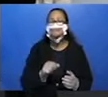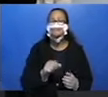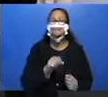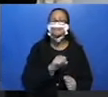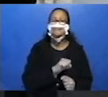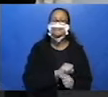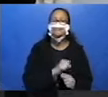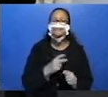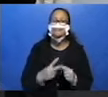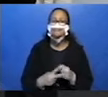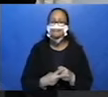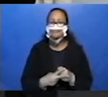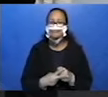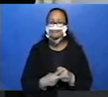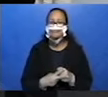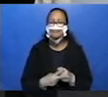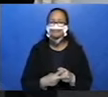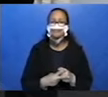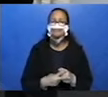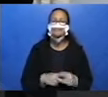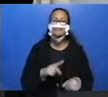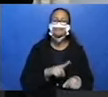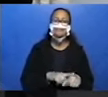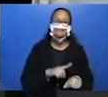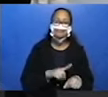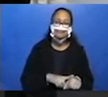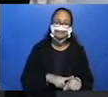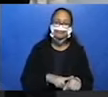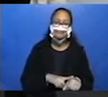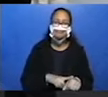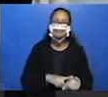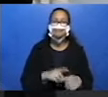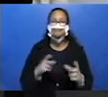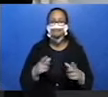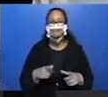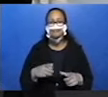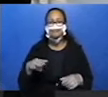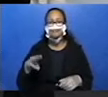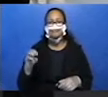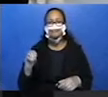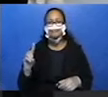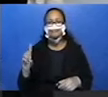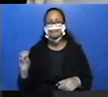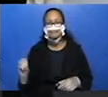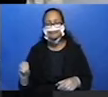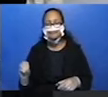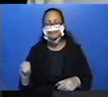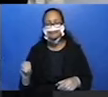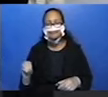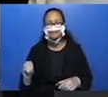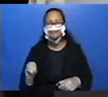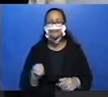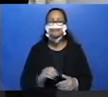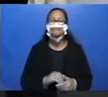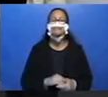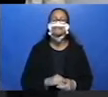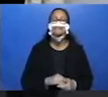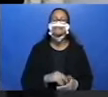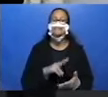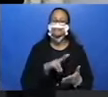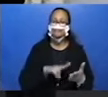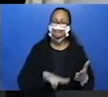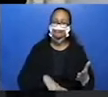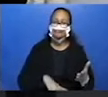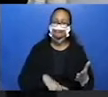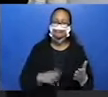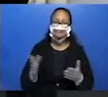Fazer a leitura do Estudar a Língua 2 das páginas 15 e ler o ortografar da página 17, mas isso